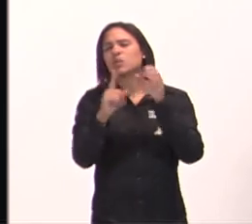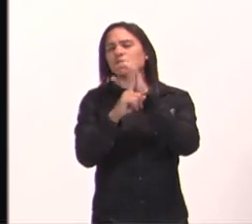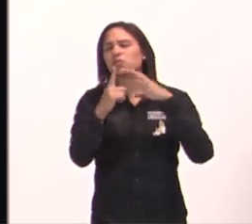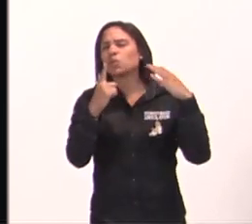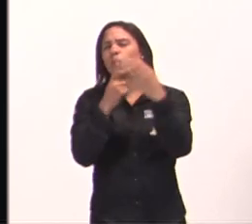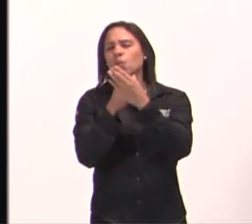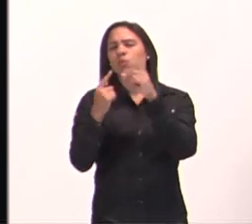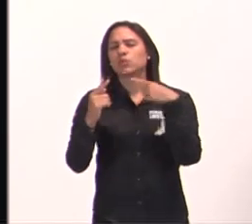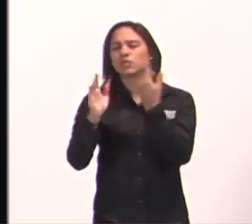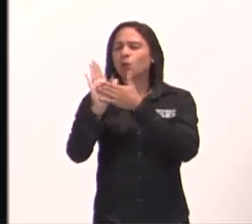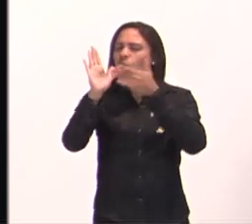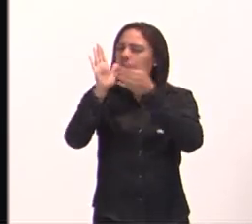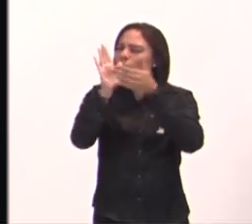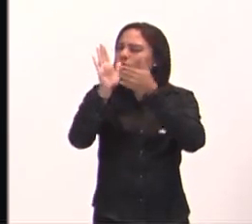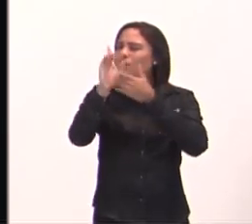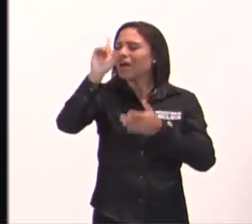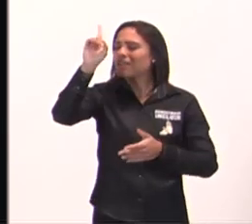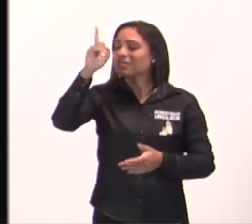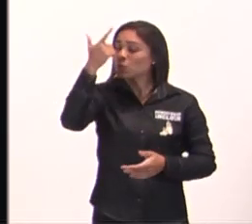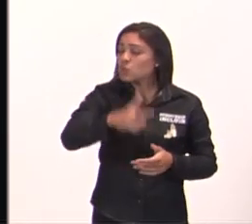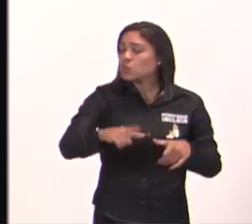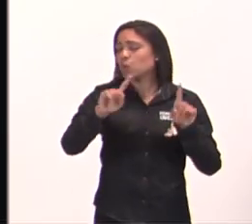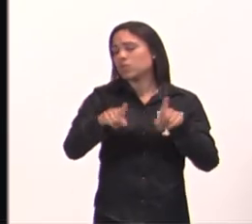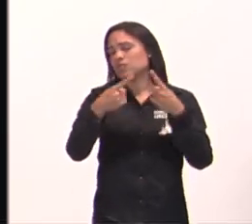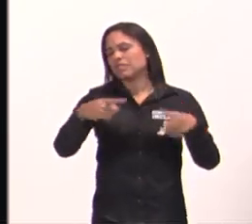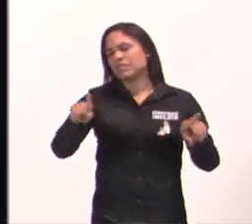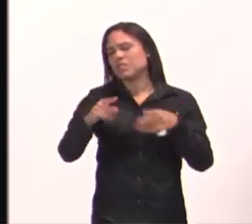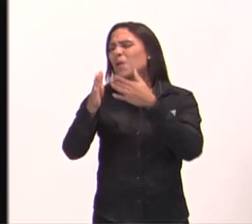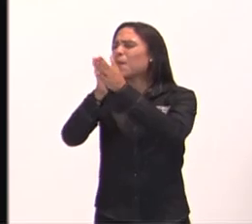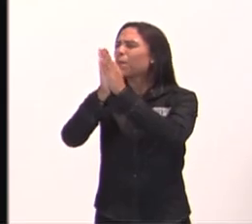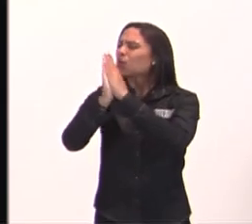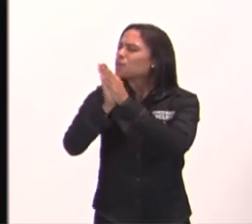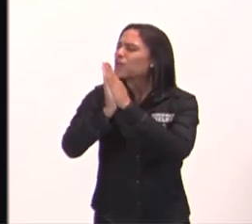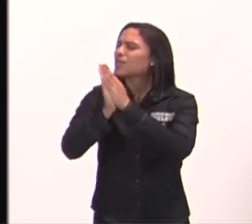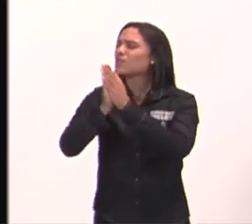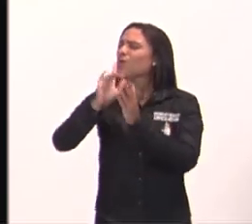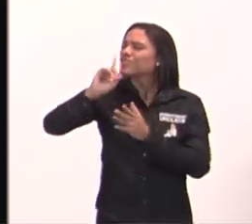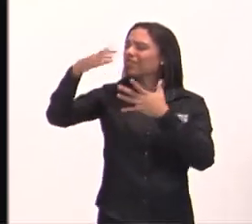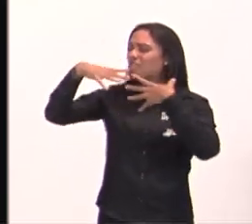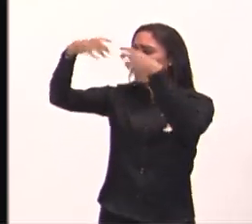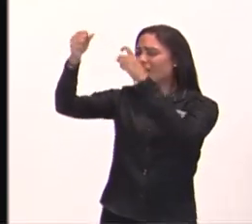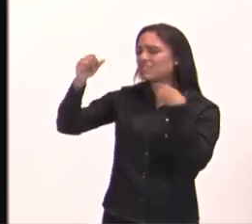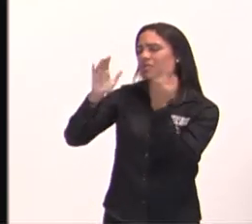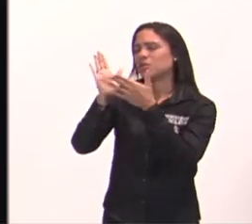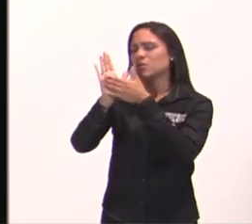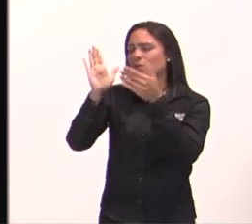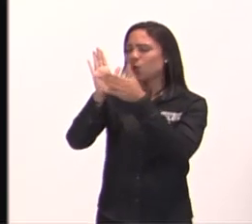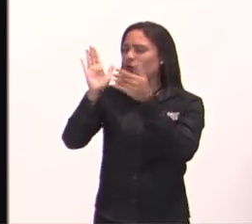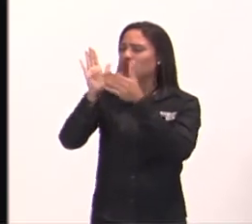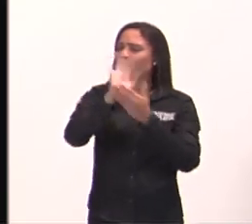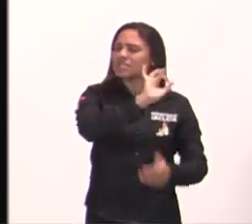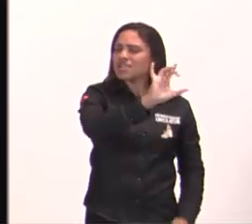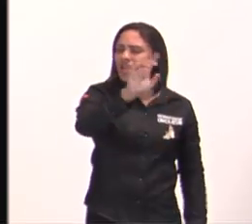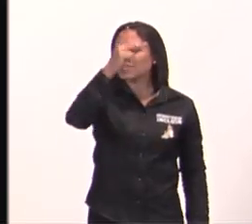pedir, que o aceite o nosso louvor, e que cada pessoa que orou conosco, que participou desse culto, seja alcançada pela tua misericórdia agora,